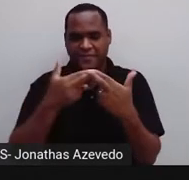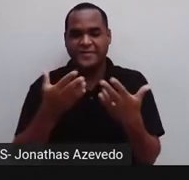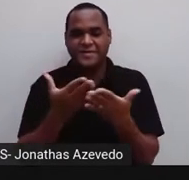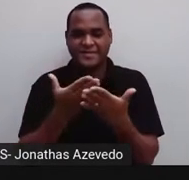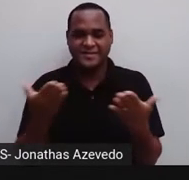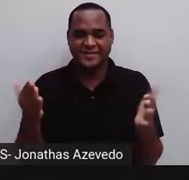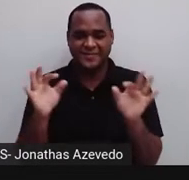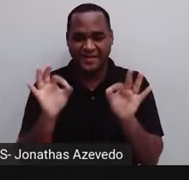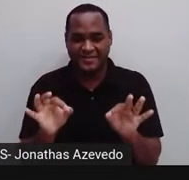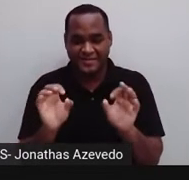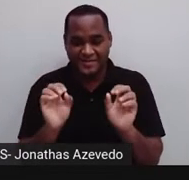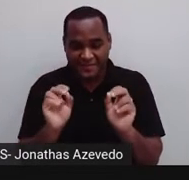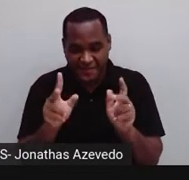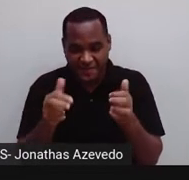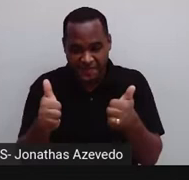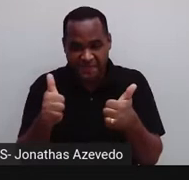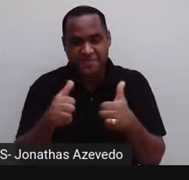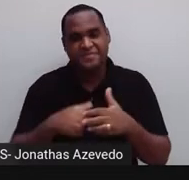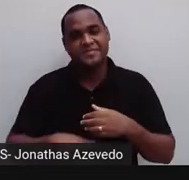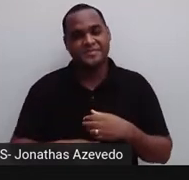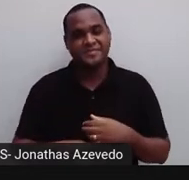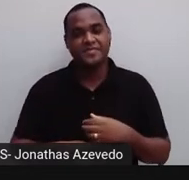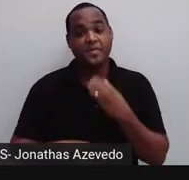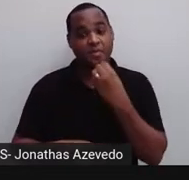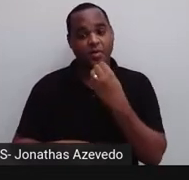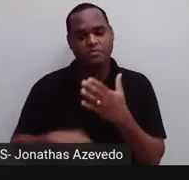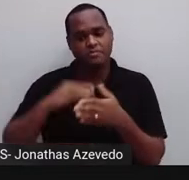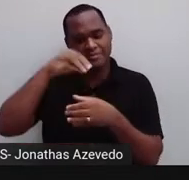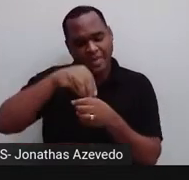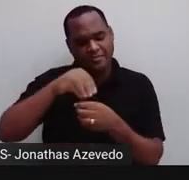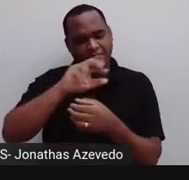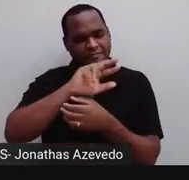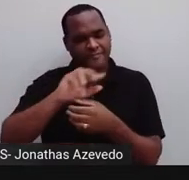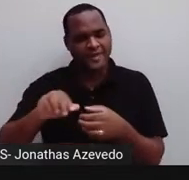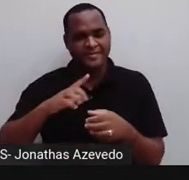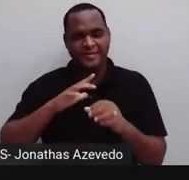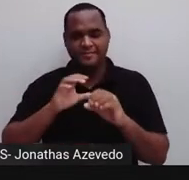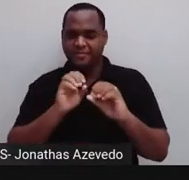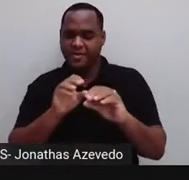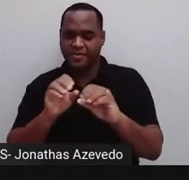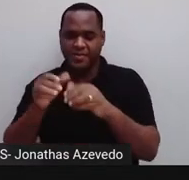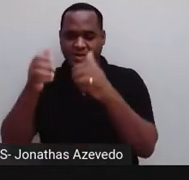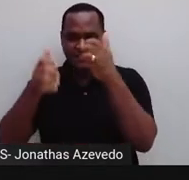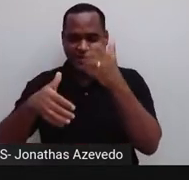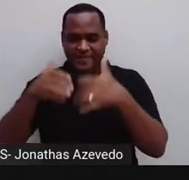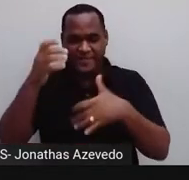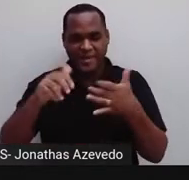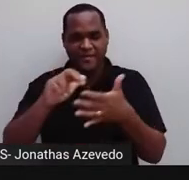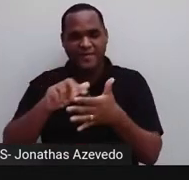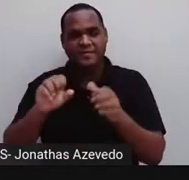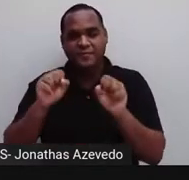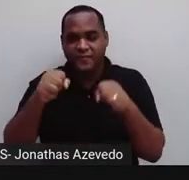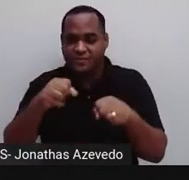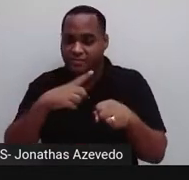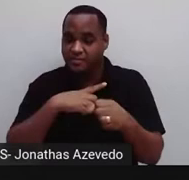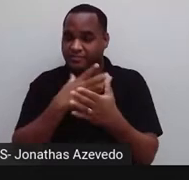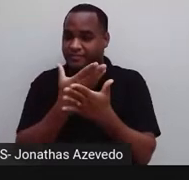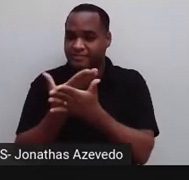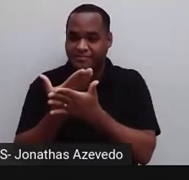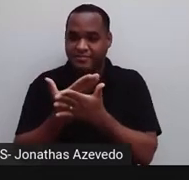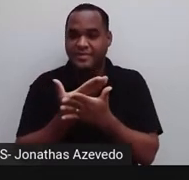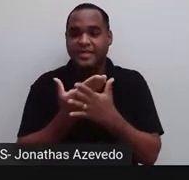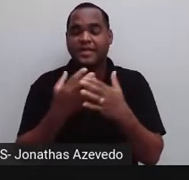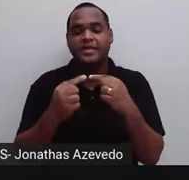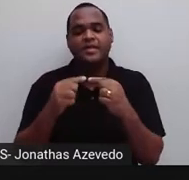tá bom? Bom, e dentro de todas essas aulas, de tudo que a gente estudou, dentro das